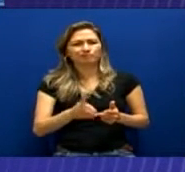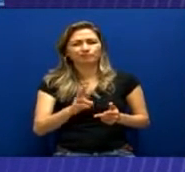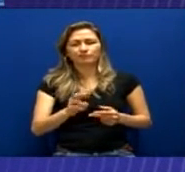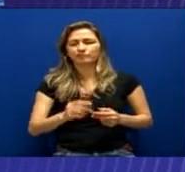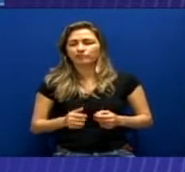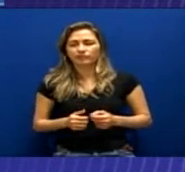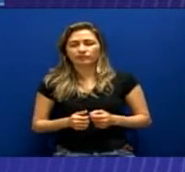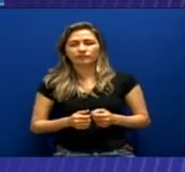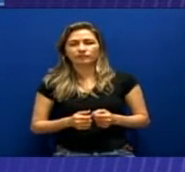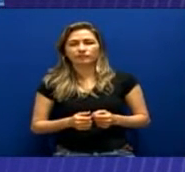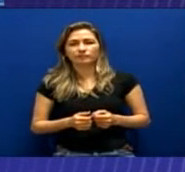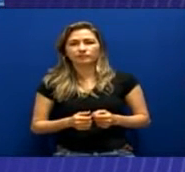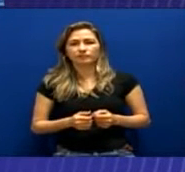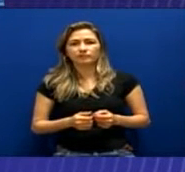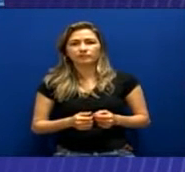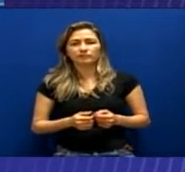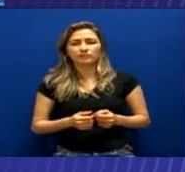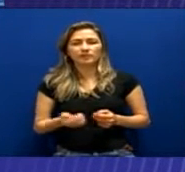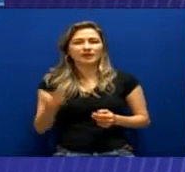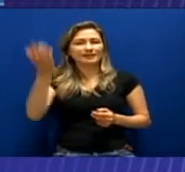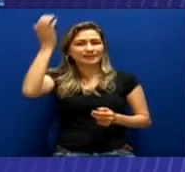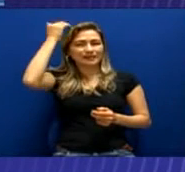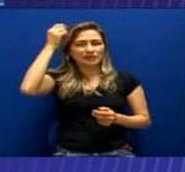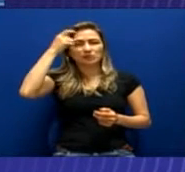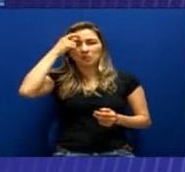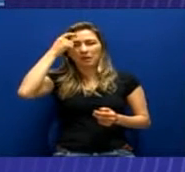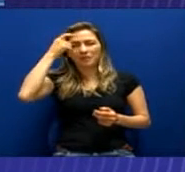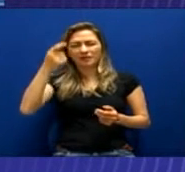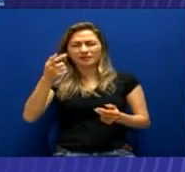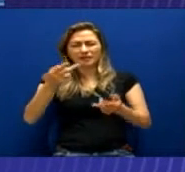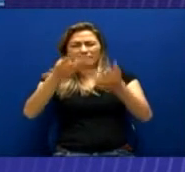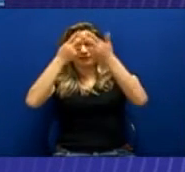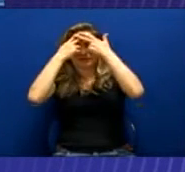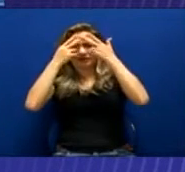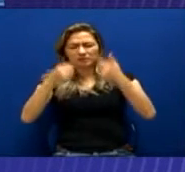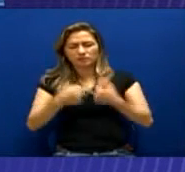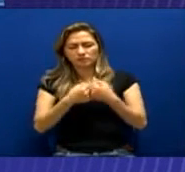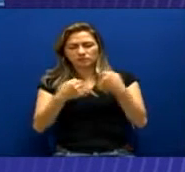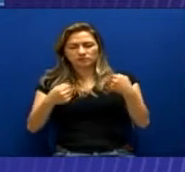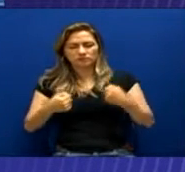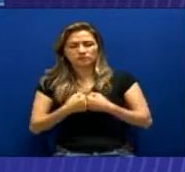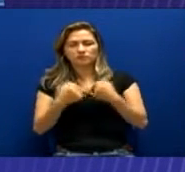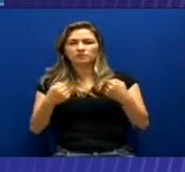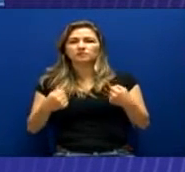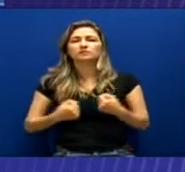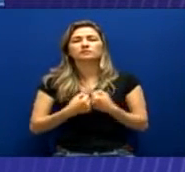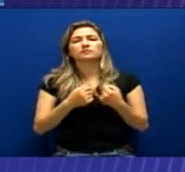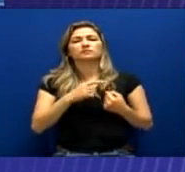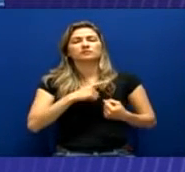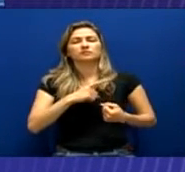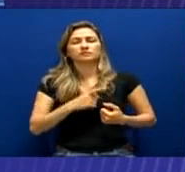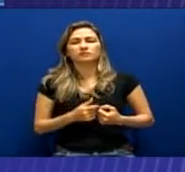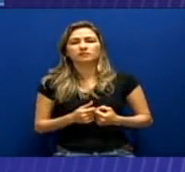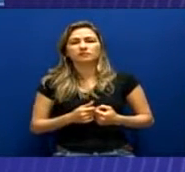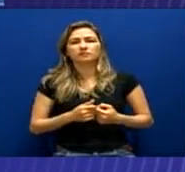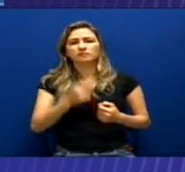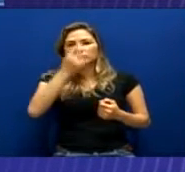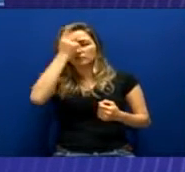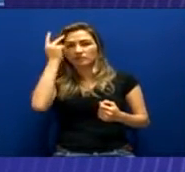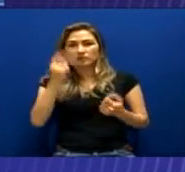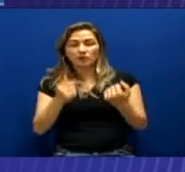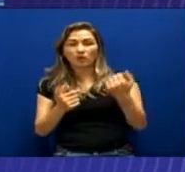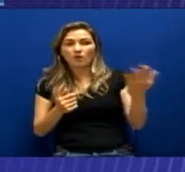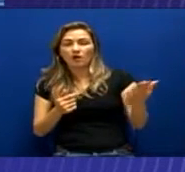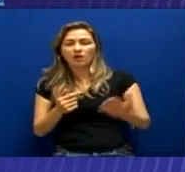prisões psíquicas. Vocês não podem ver como elas são atingidas, vocês